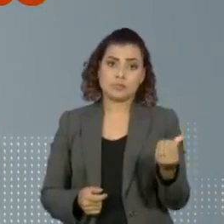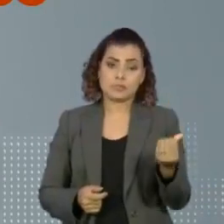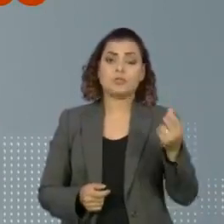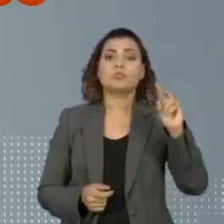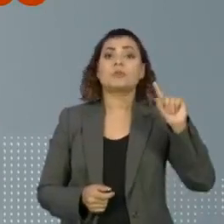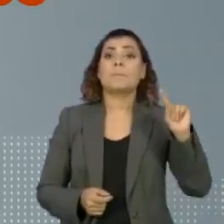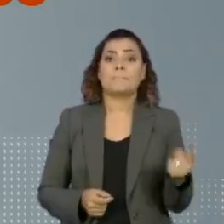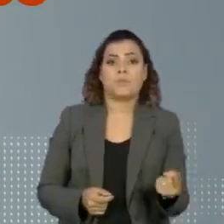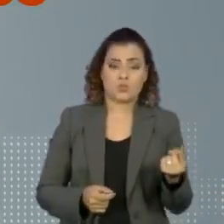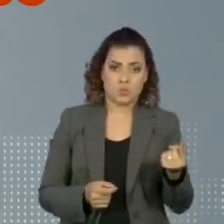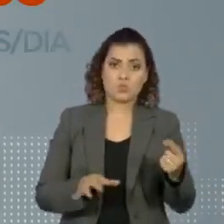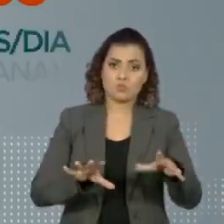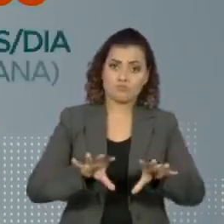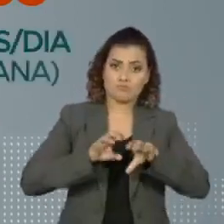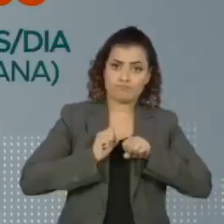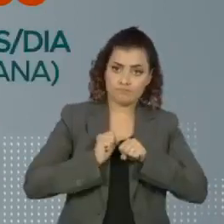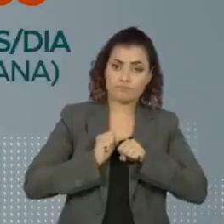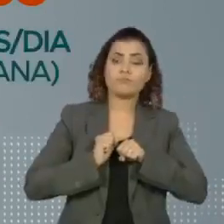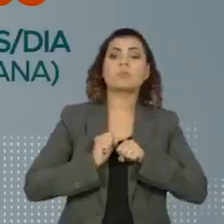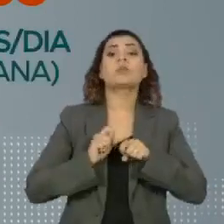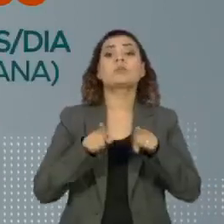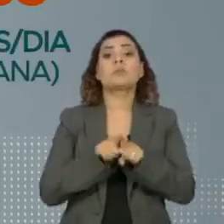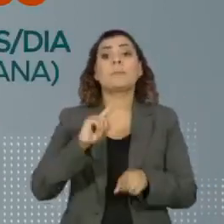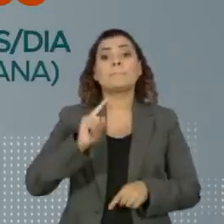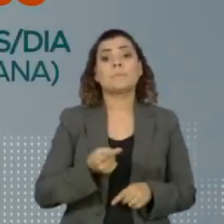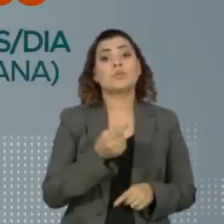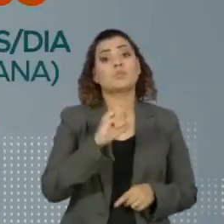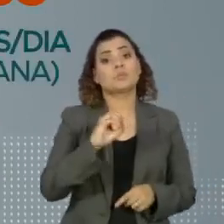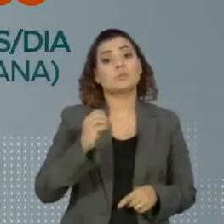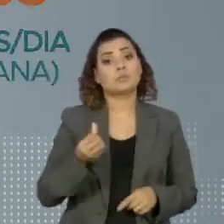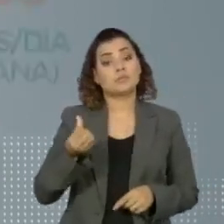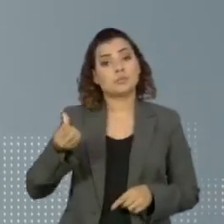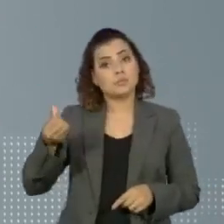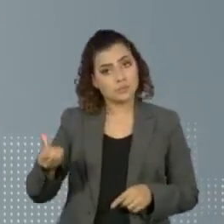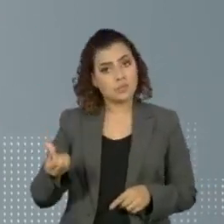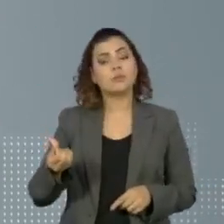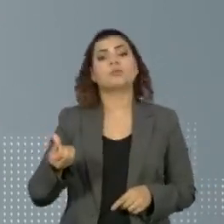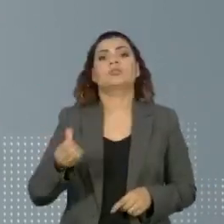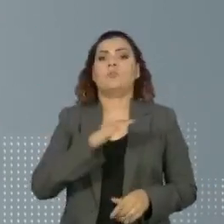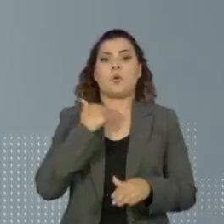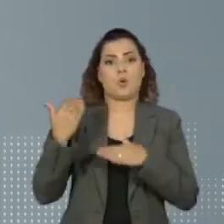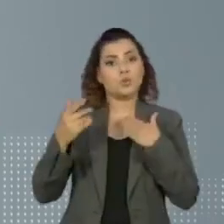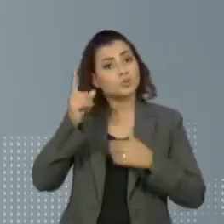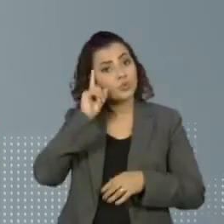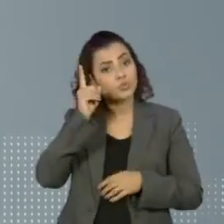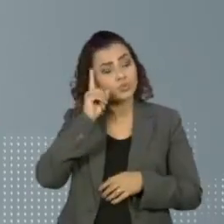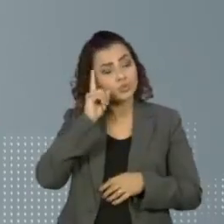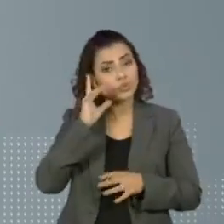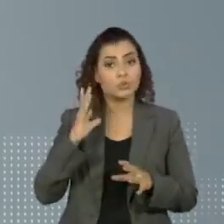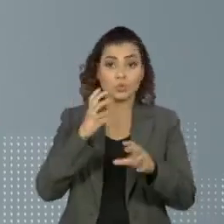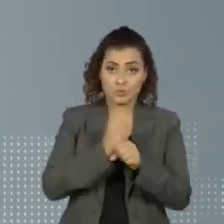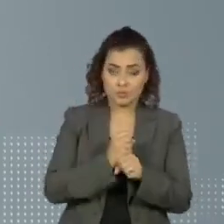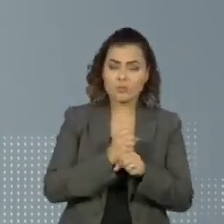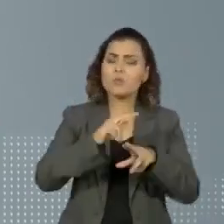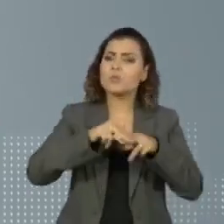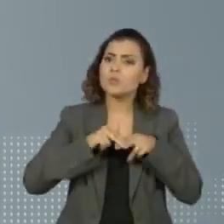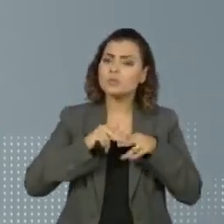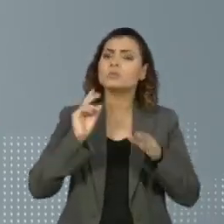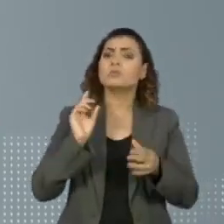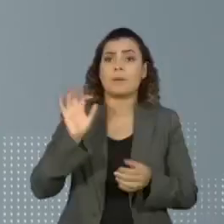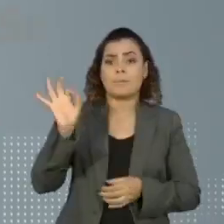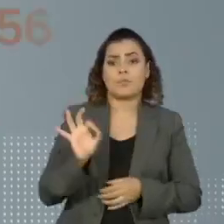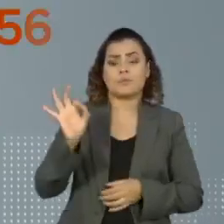mil no total e 1.066 por dia na última semana. A média de casos cai na mesma